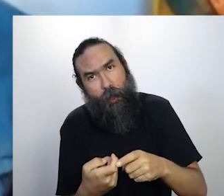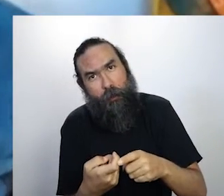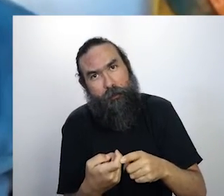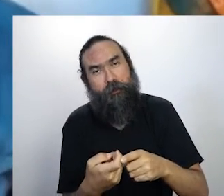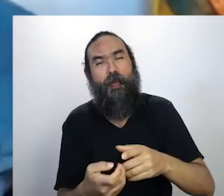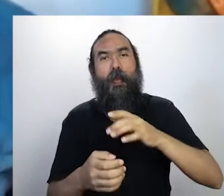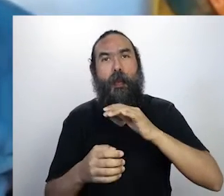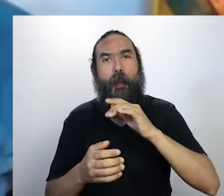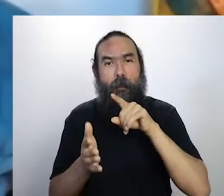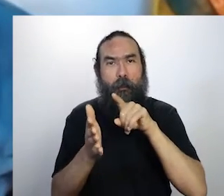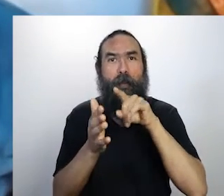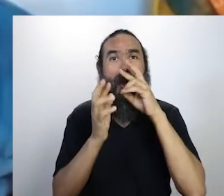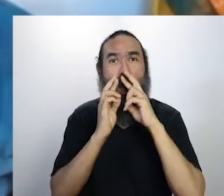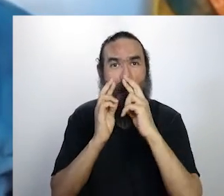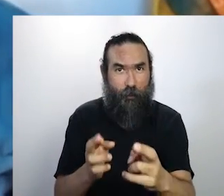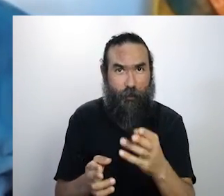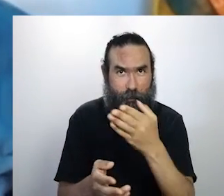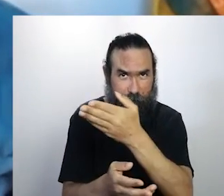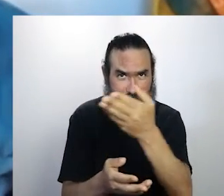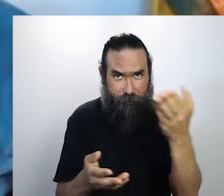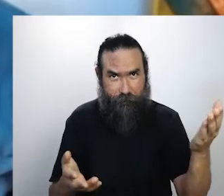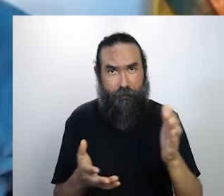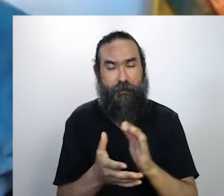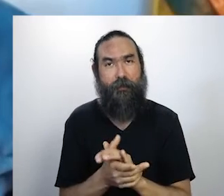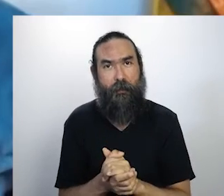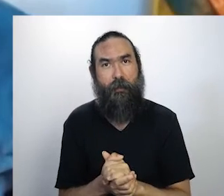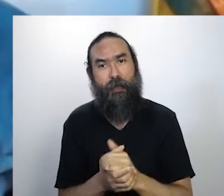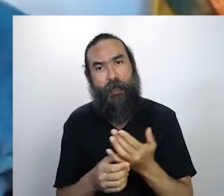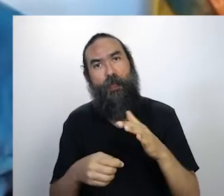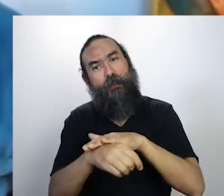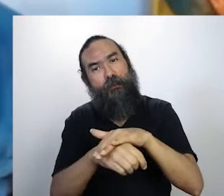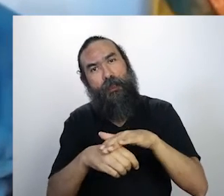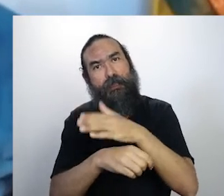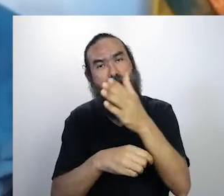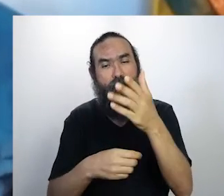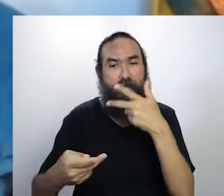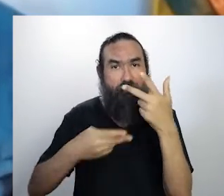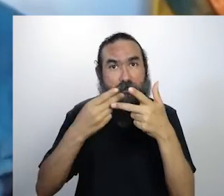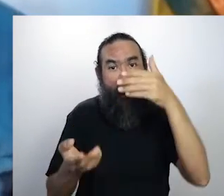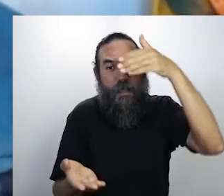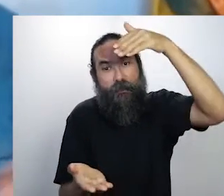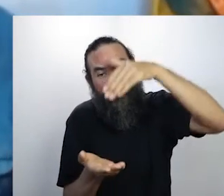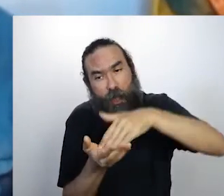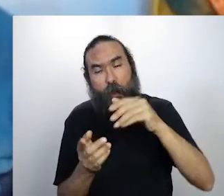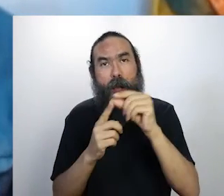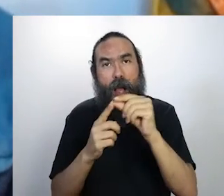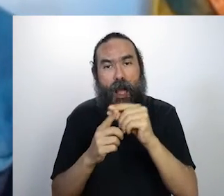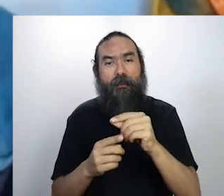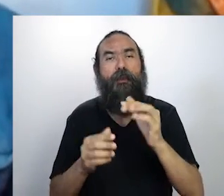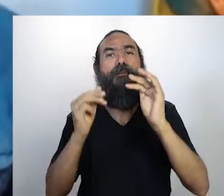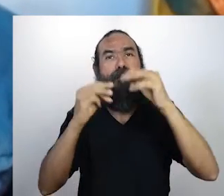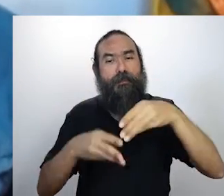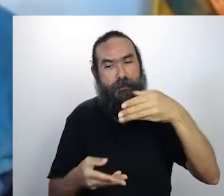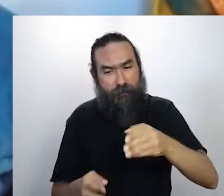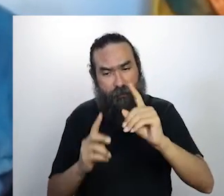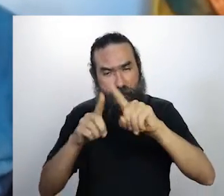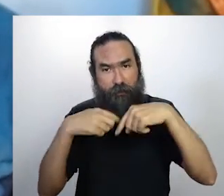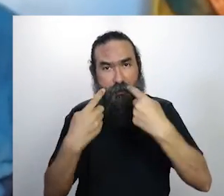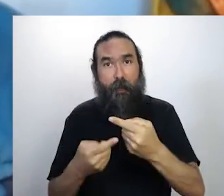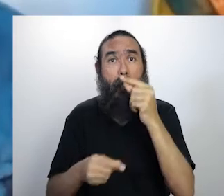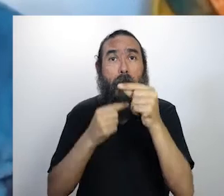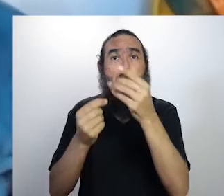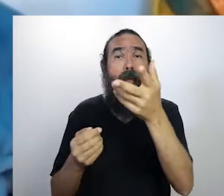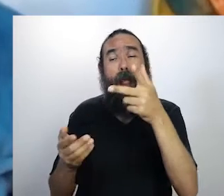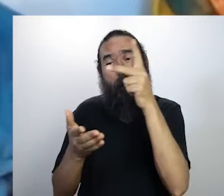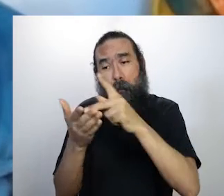amor de Deus, a gente retorna para falar com o pessoal, fazer as considerações finais, quem quiser cantar, canta, quem quiser declamar, declama, quem